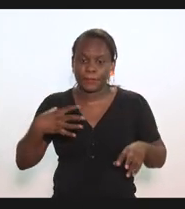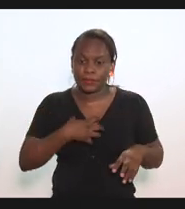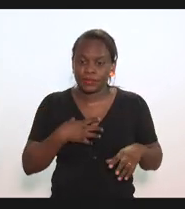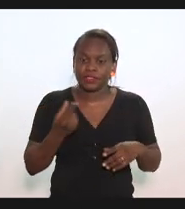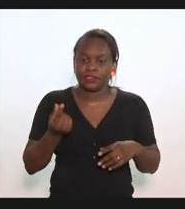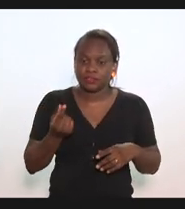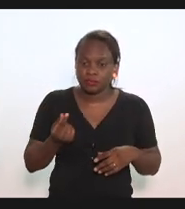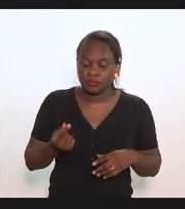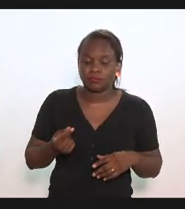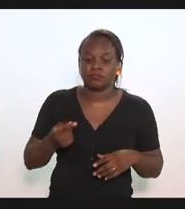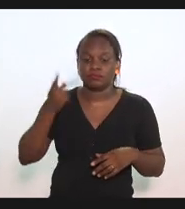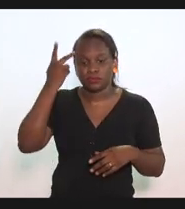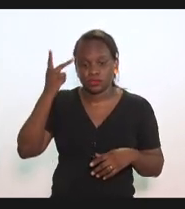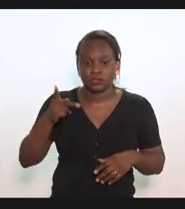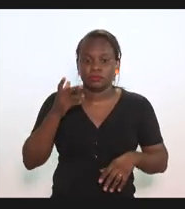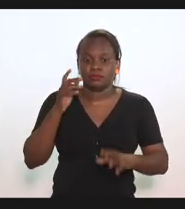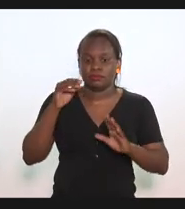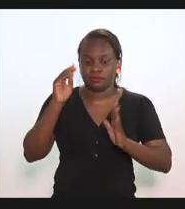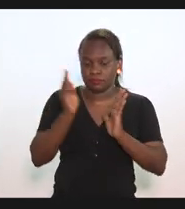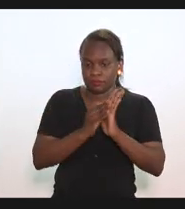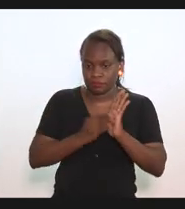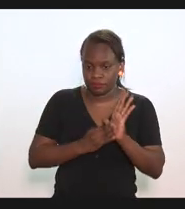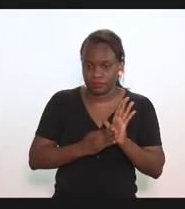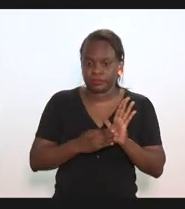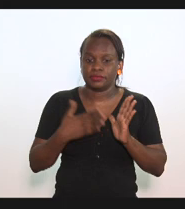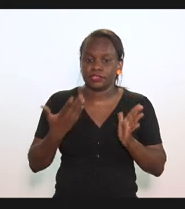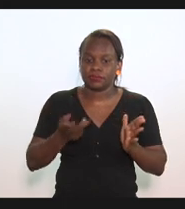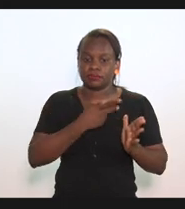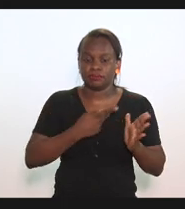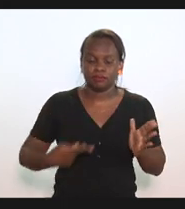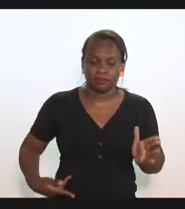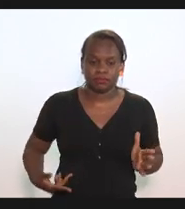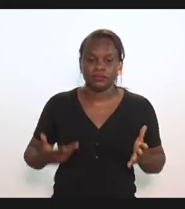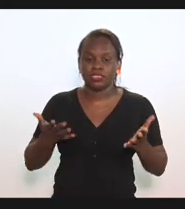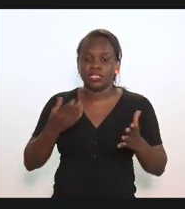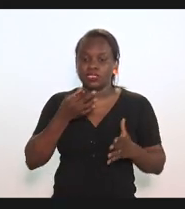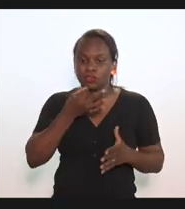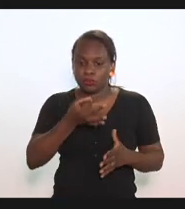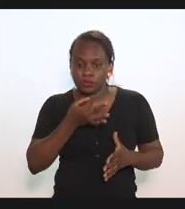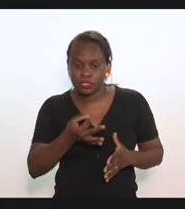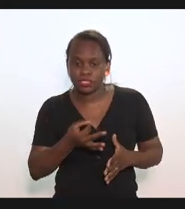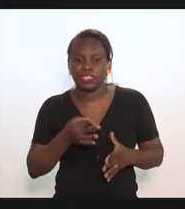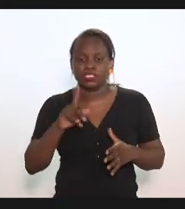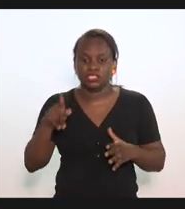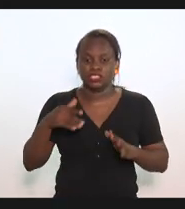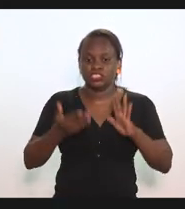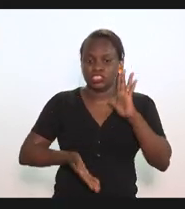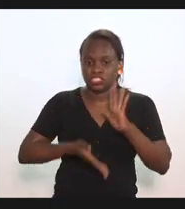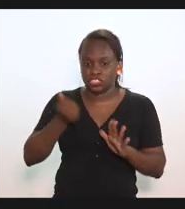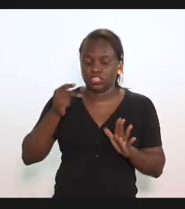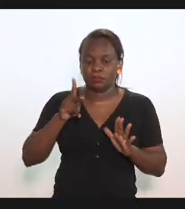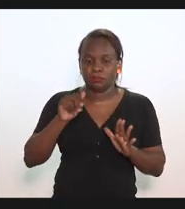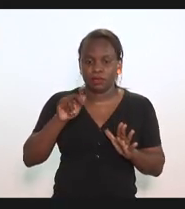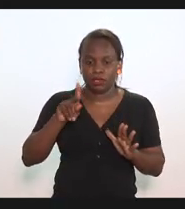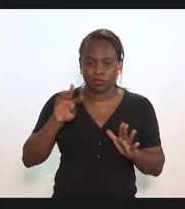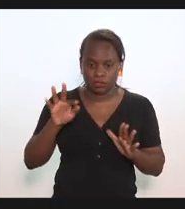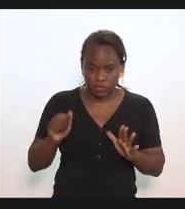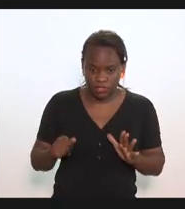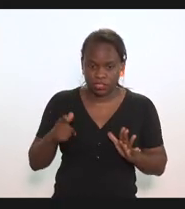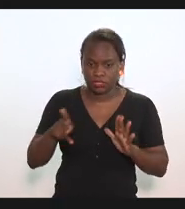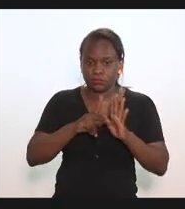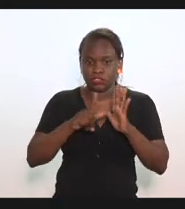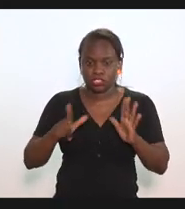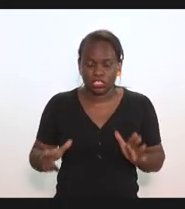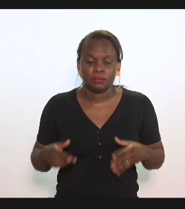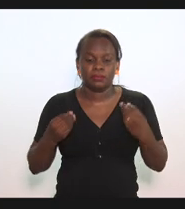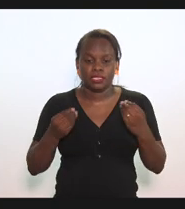financeiro sobre a matéria então Sr. Presidente queria sugerir que a gente tivesse de pauta esse projeto